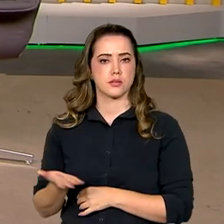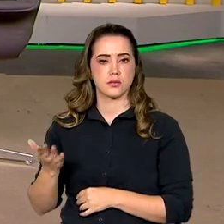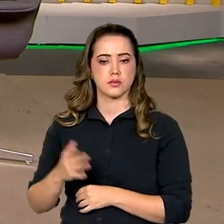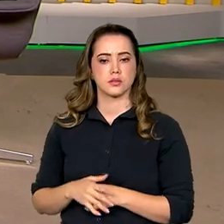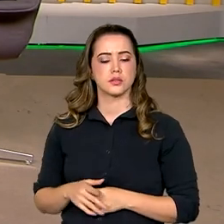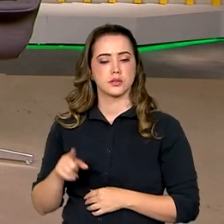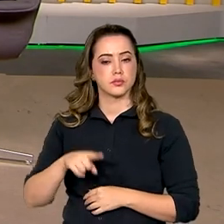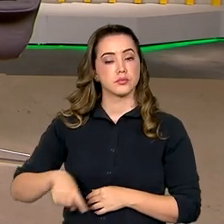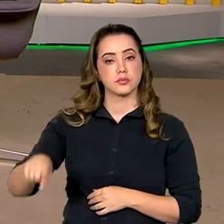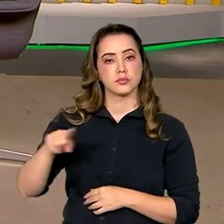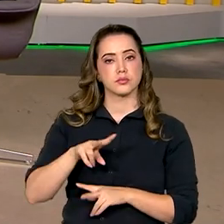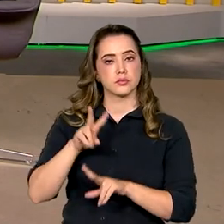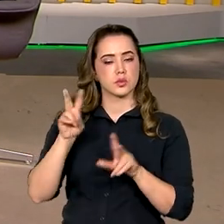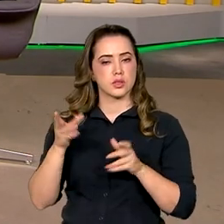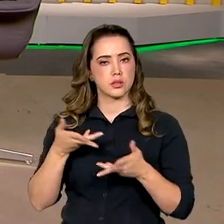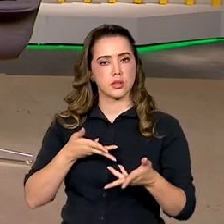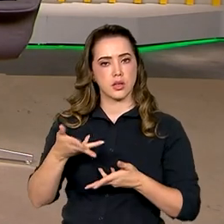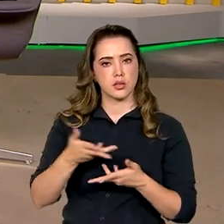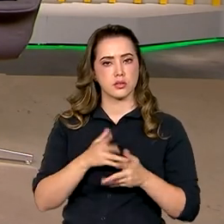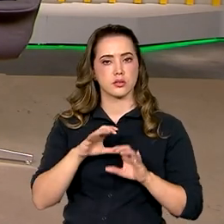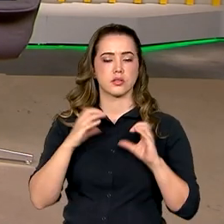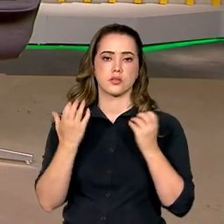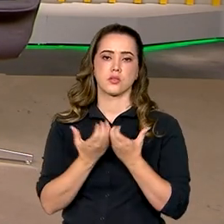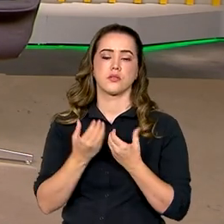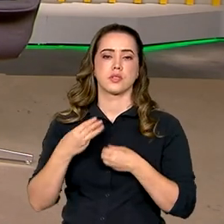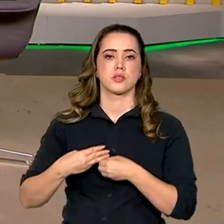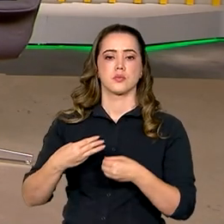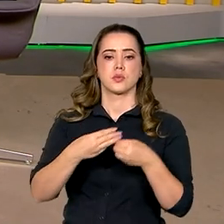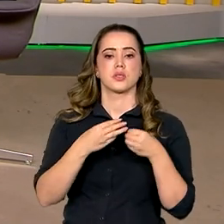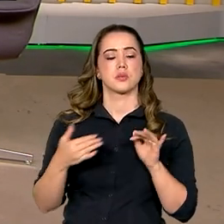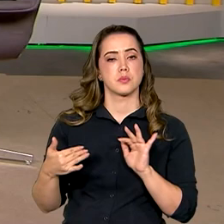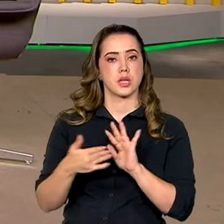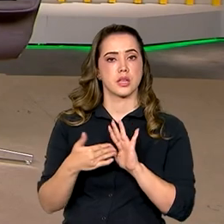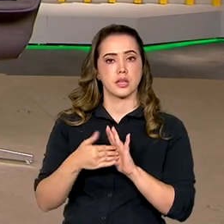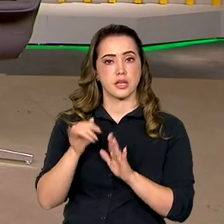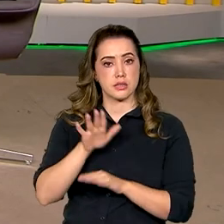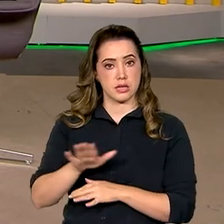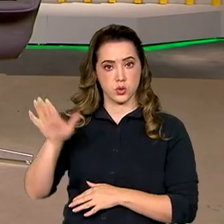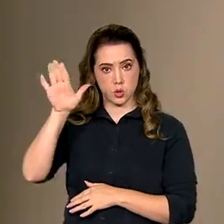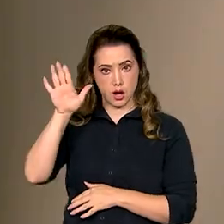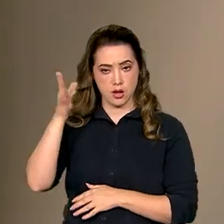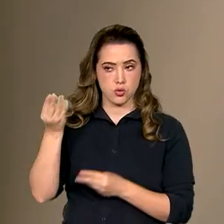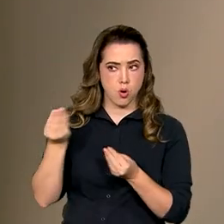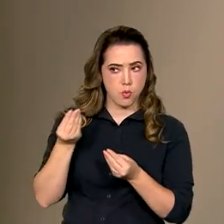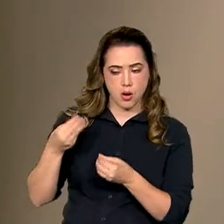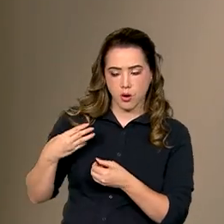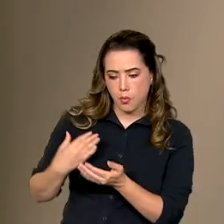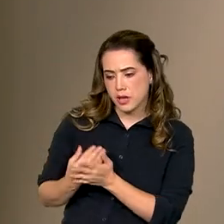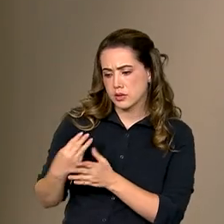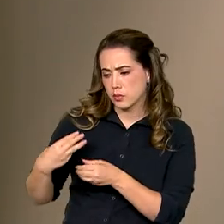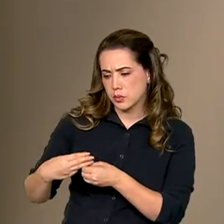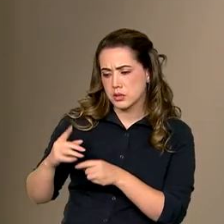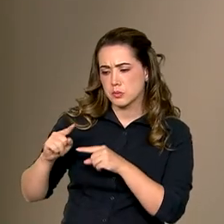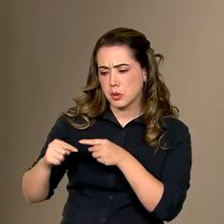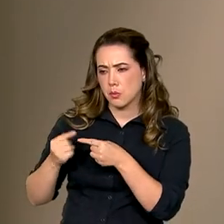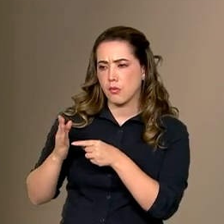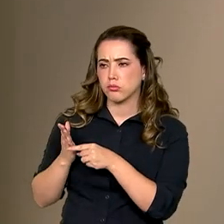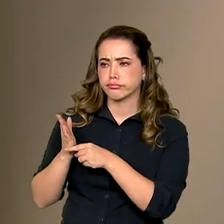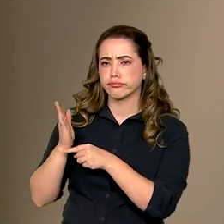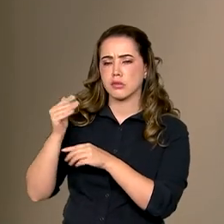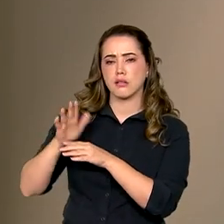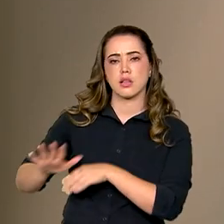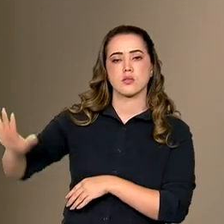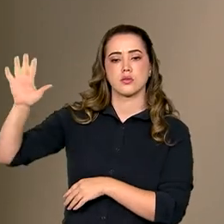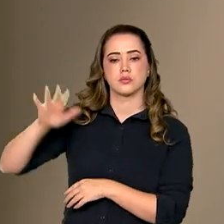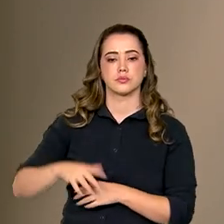toda essa dinâmica das conferências municipais até as nacionais? Claro. Nós temos esse marco da